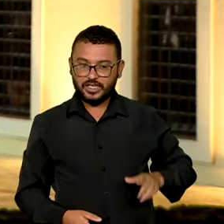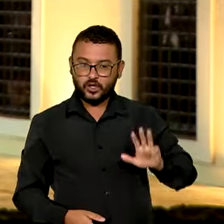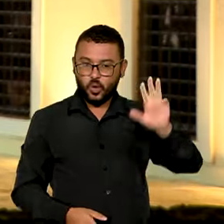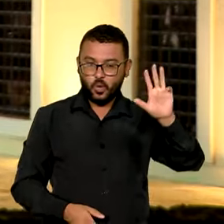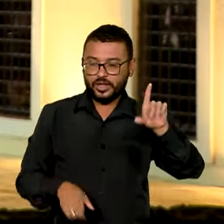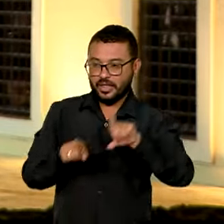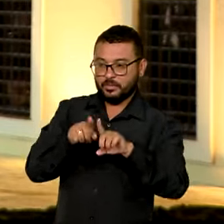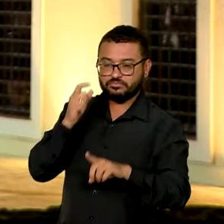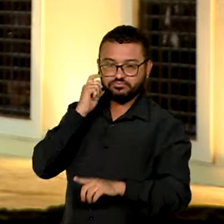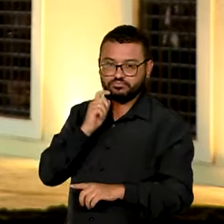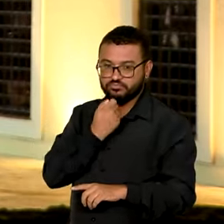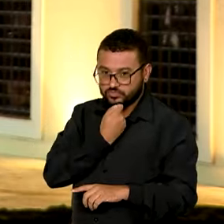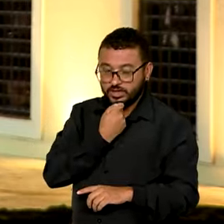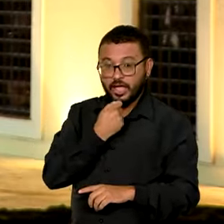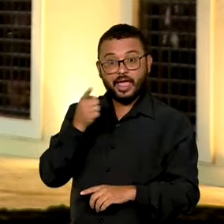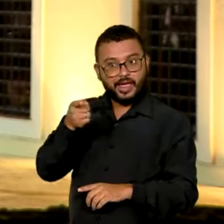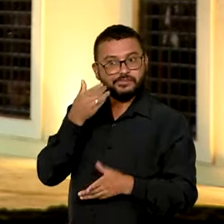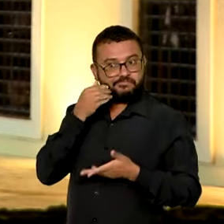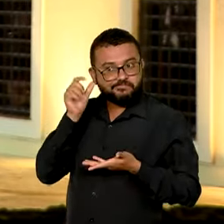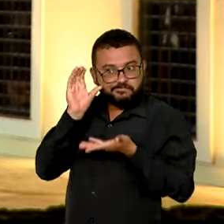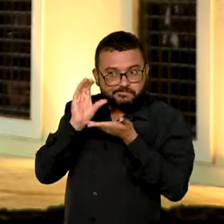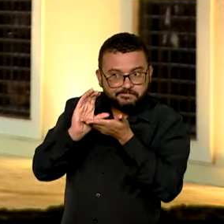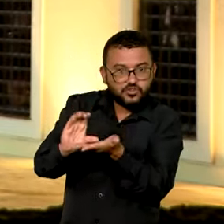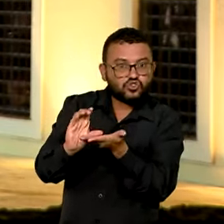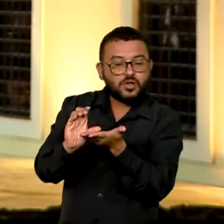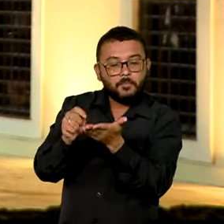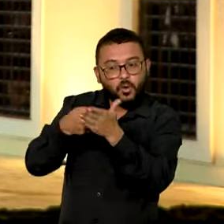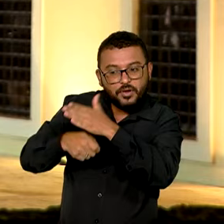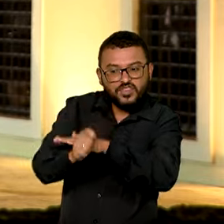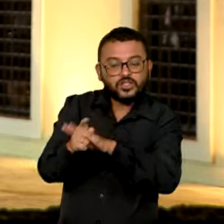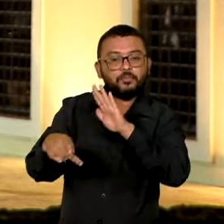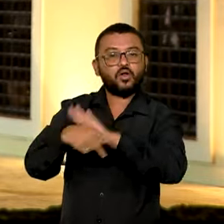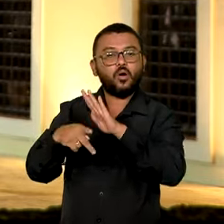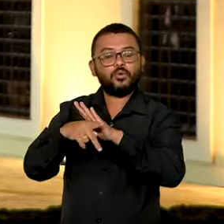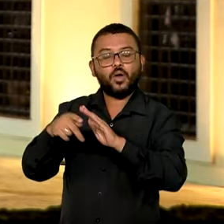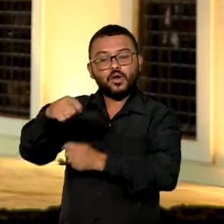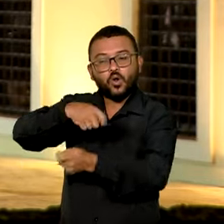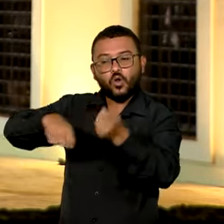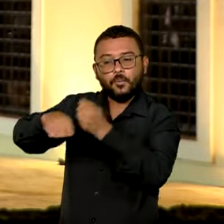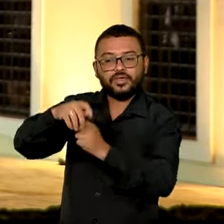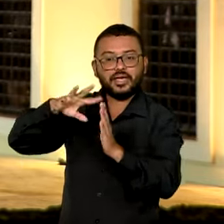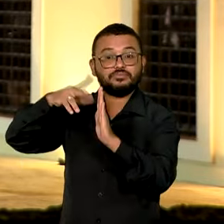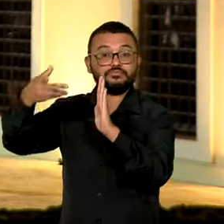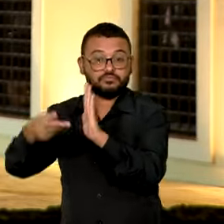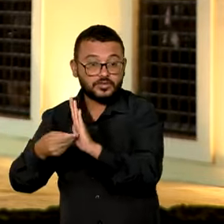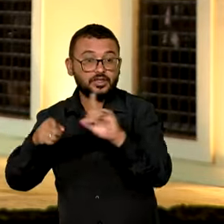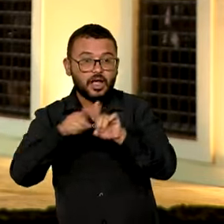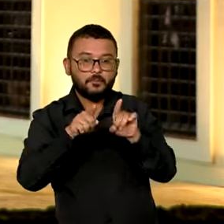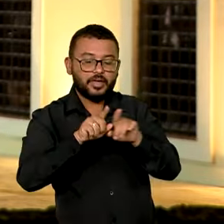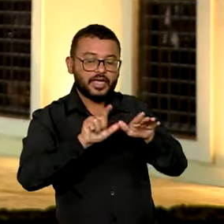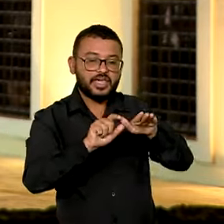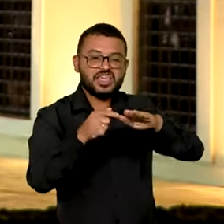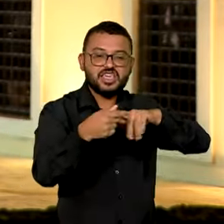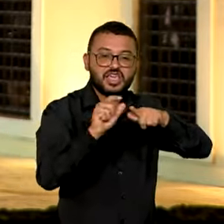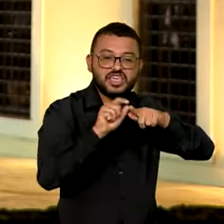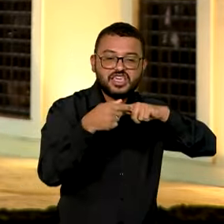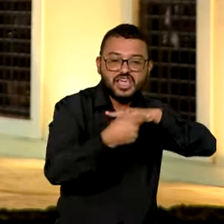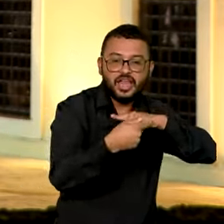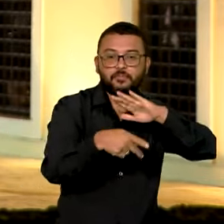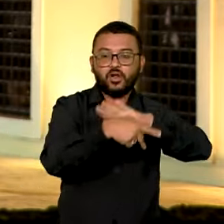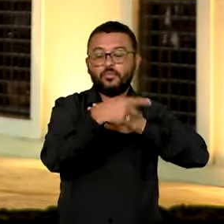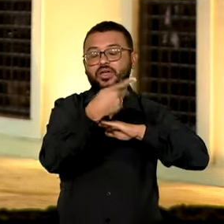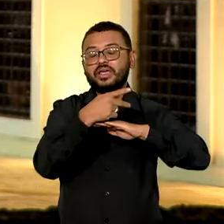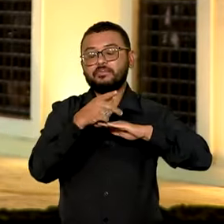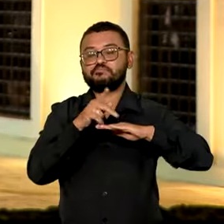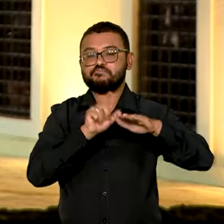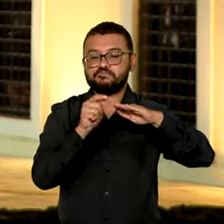e Macron anunciaram um grande investimento em bioeconomia para a Amazônia brasileira e a Guiana francesa. A Guiana, que faz fronteira com